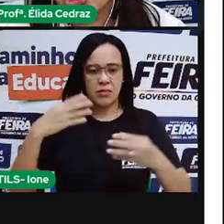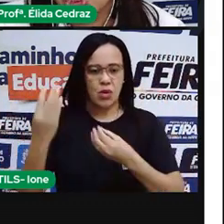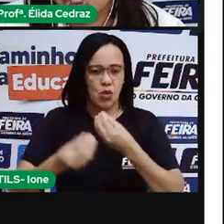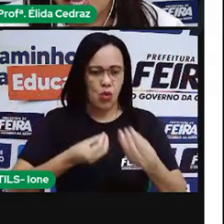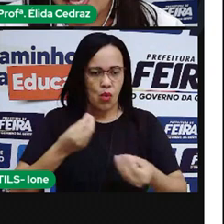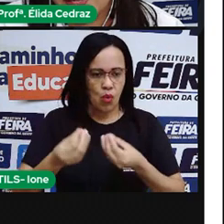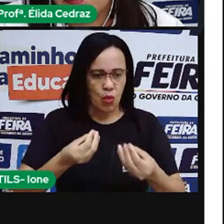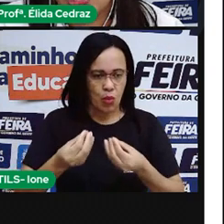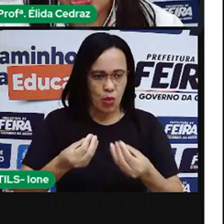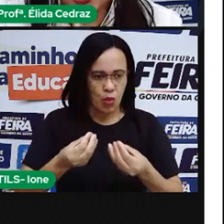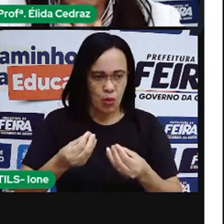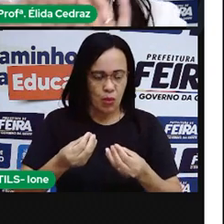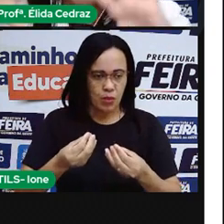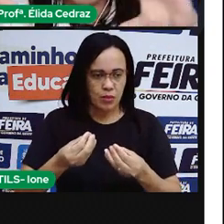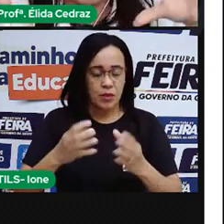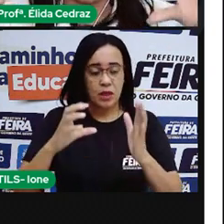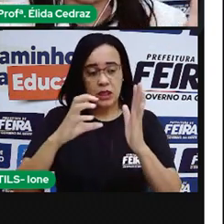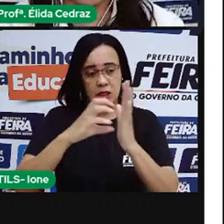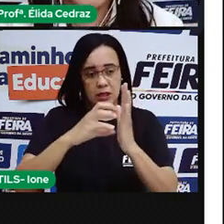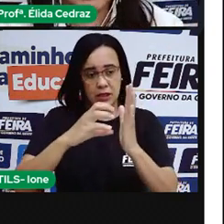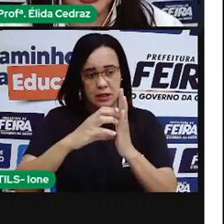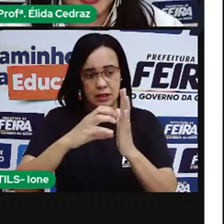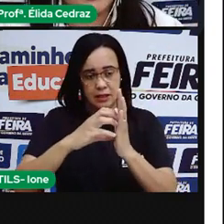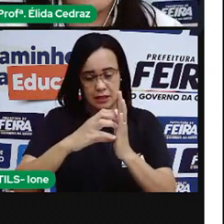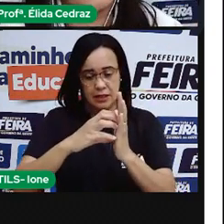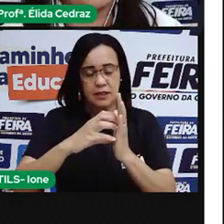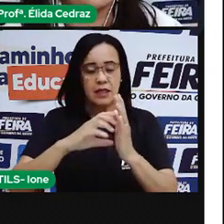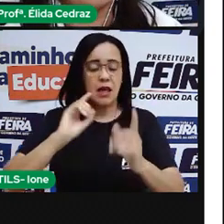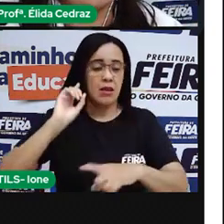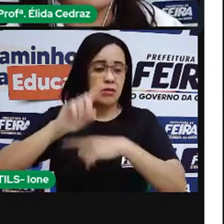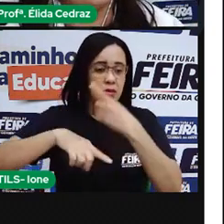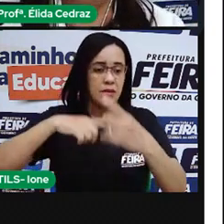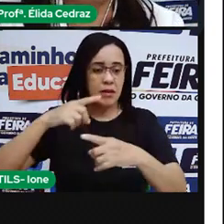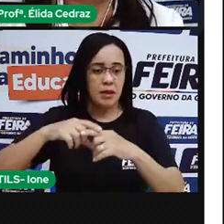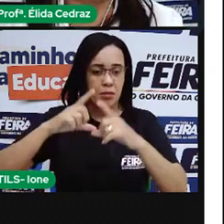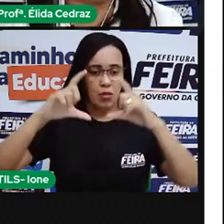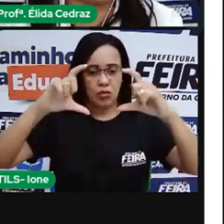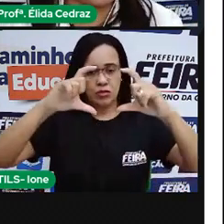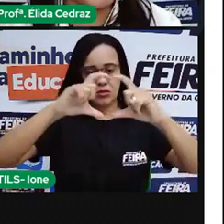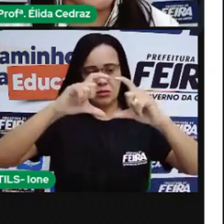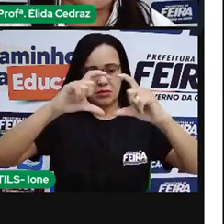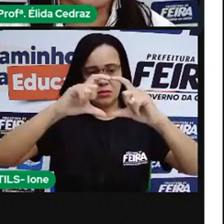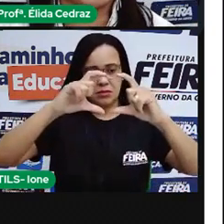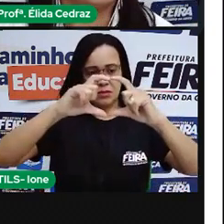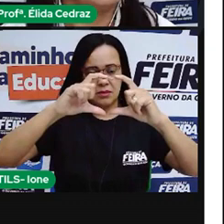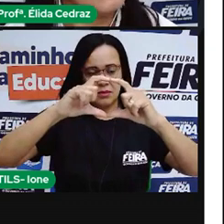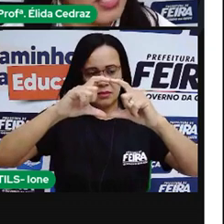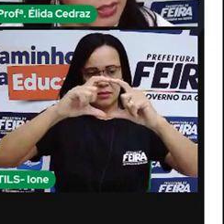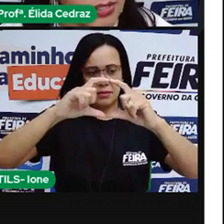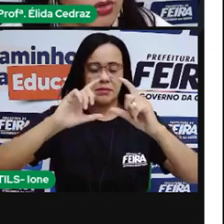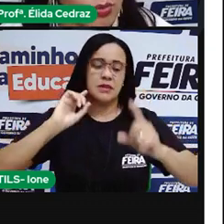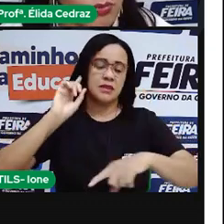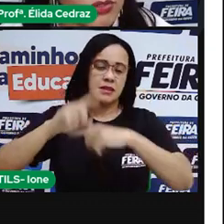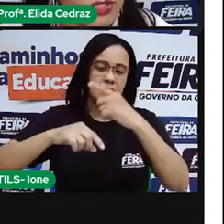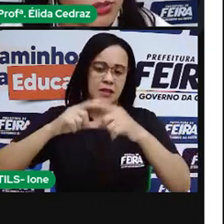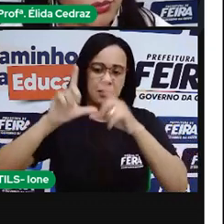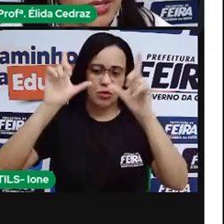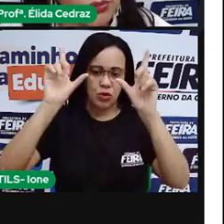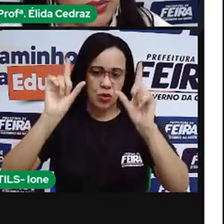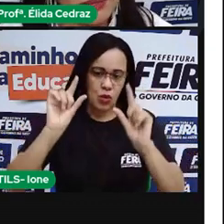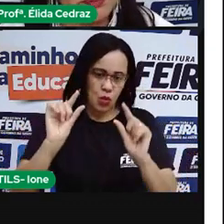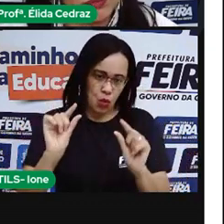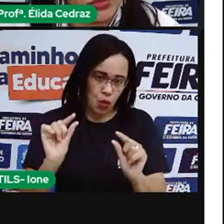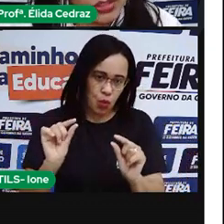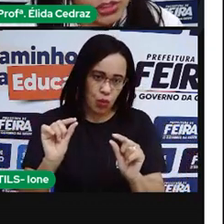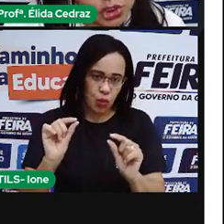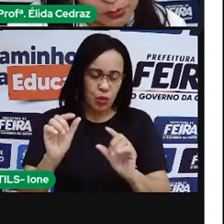a Lua cheia. Quando ela está toda cheia, agora ela vai diminuir. Entendeu como é o ciclo